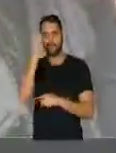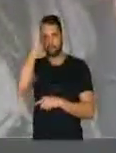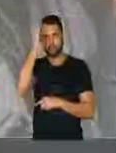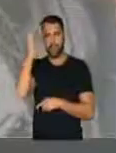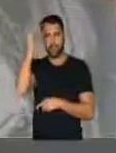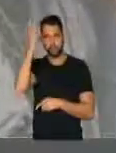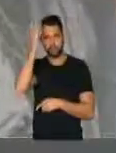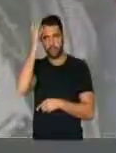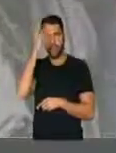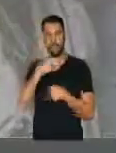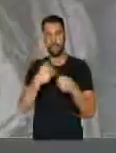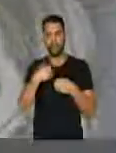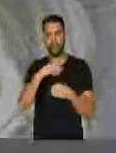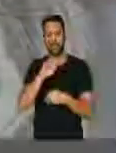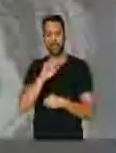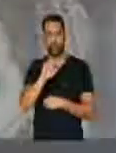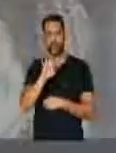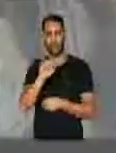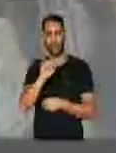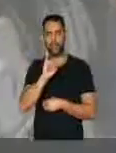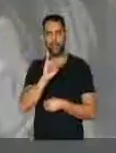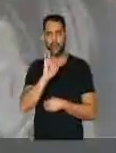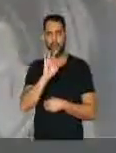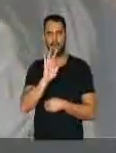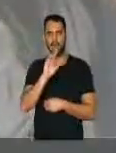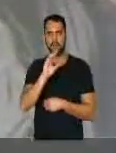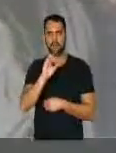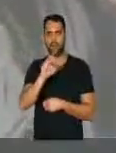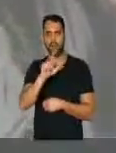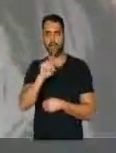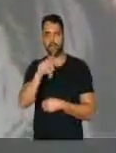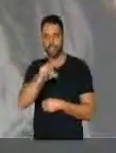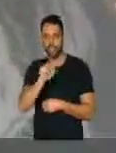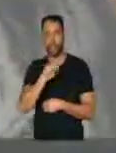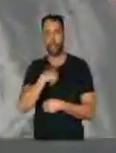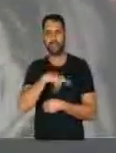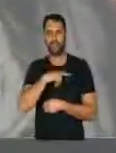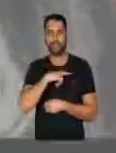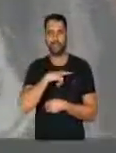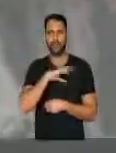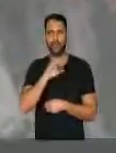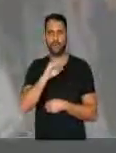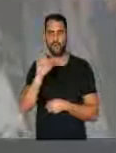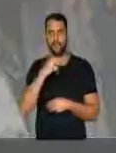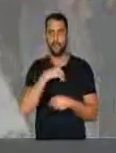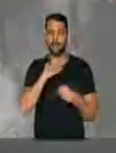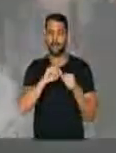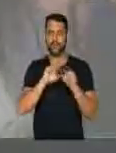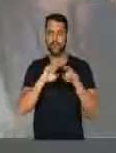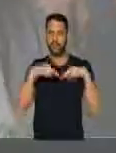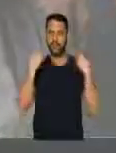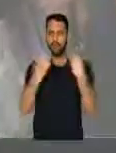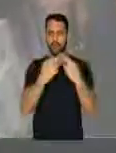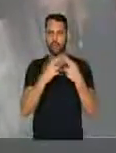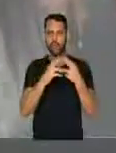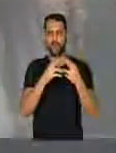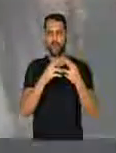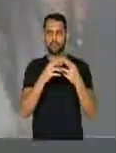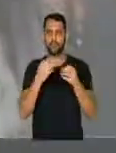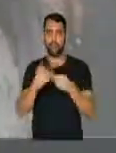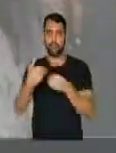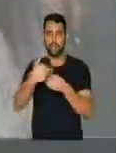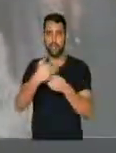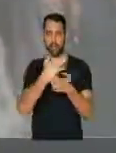Santo, lá no município de Colatina, IFES-Colatina. O sistema CONFEA-CREA vem realizando eventos regionais sobre recursos